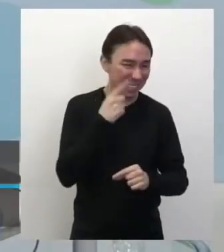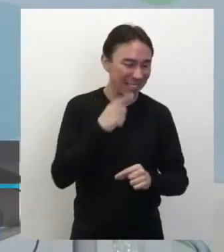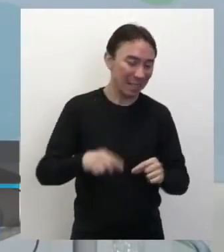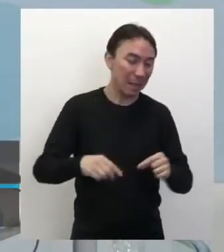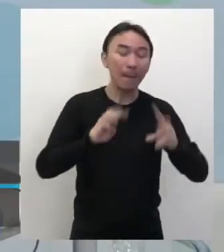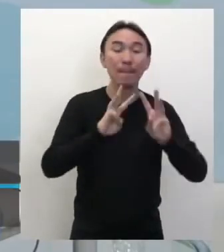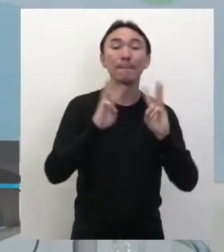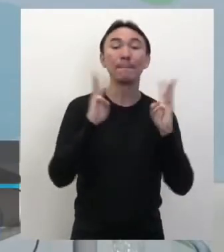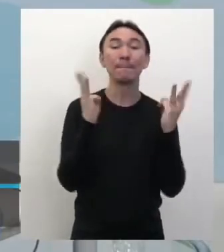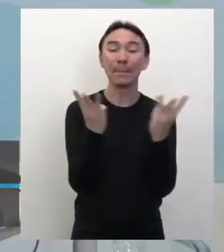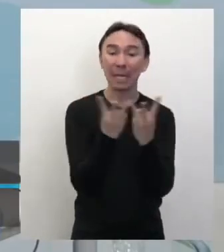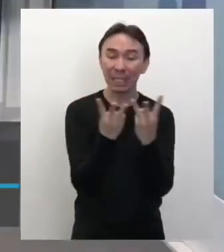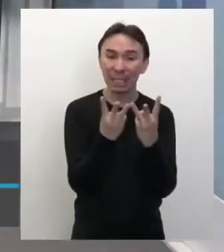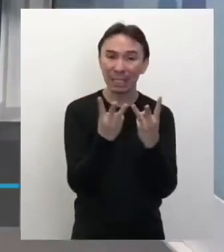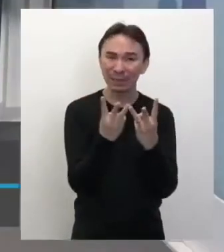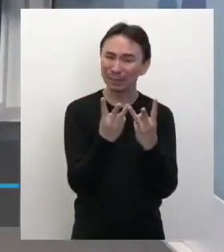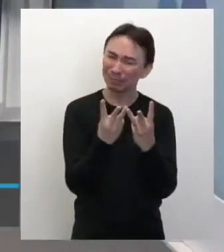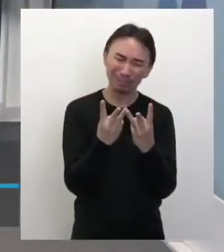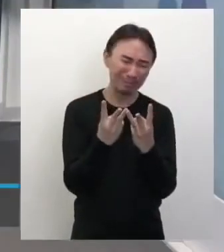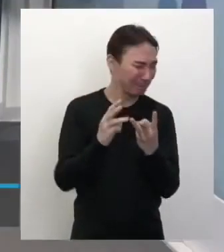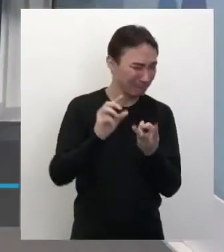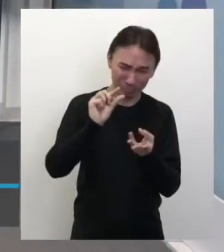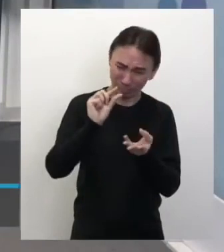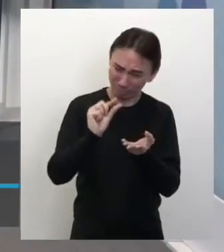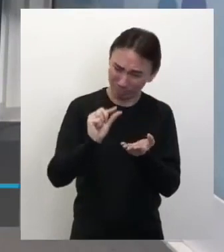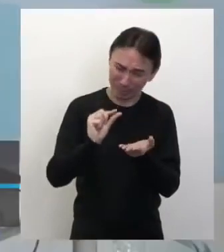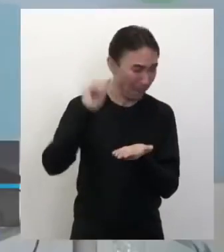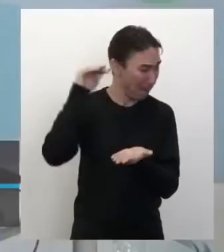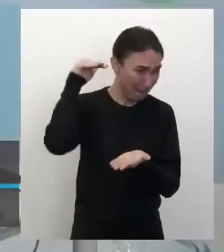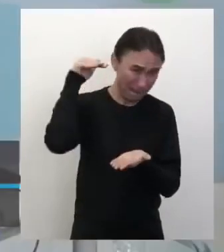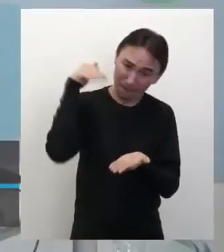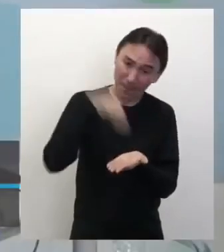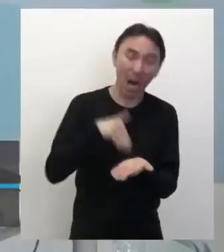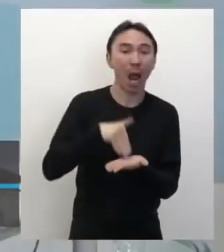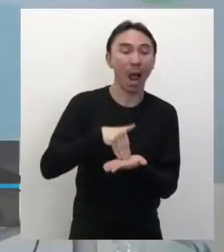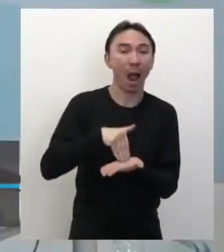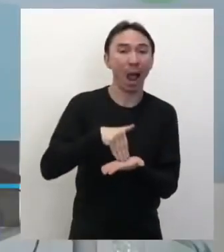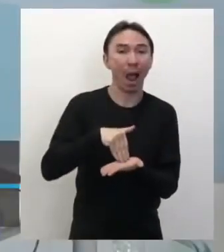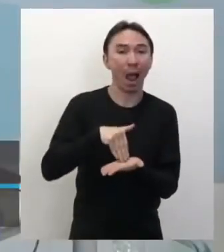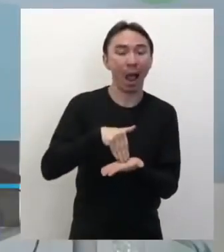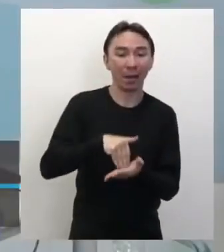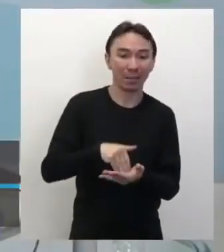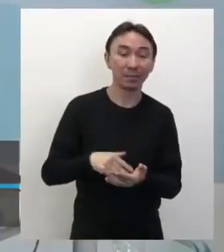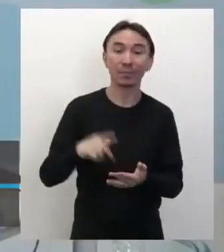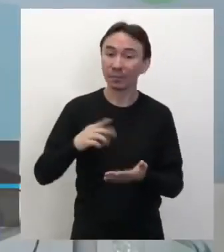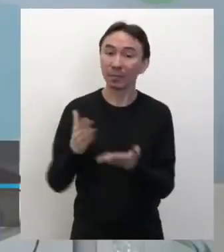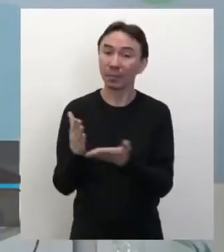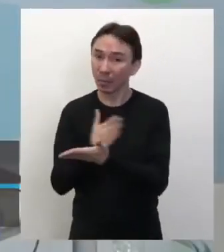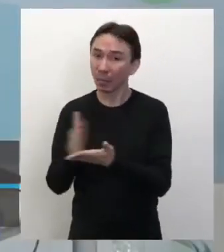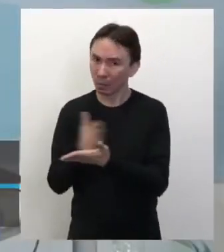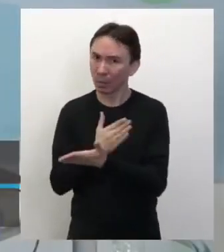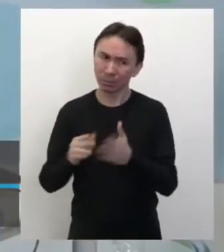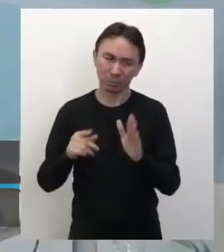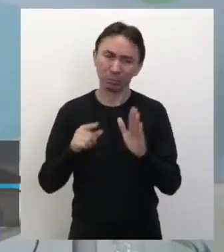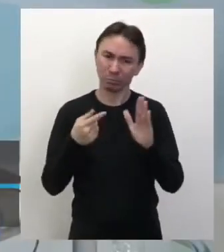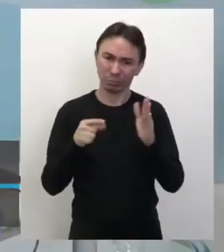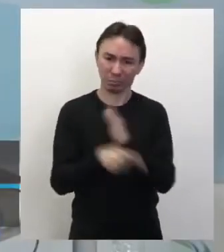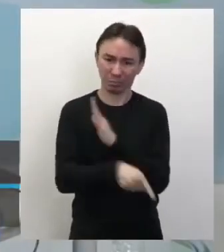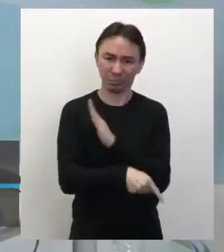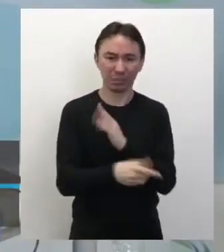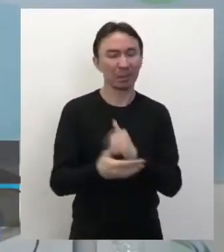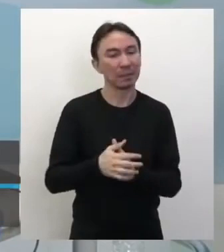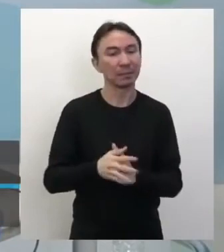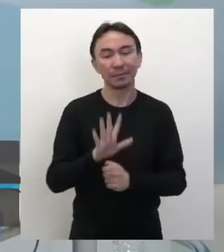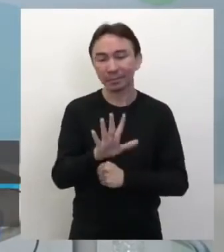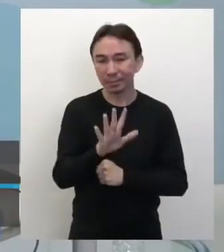matéria. Nossa, que complexo. Tem umas coisas até bem complexas aqui e tal. Eu vou dar destaque, como